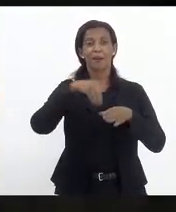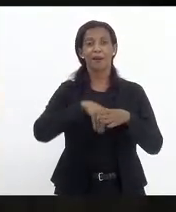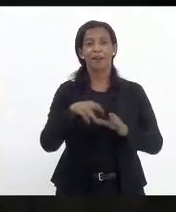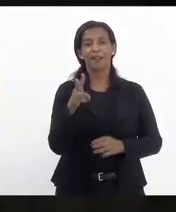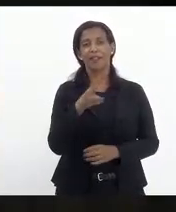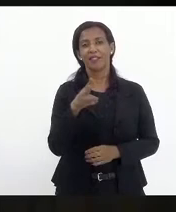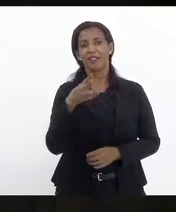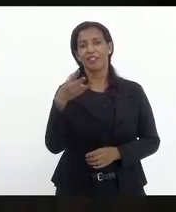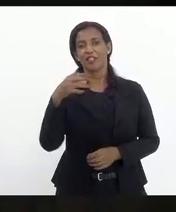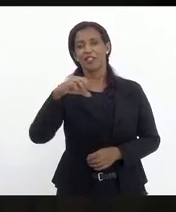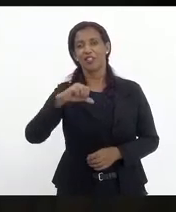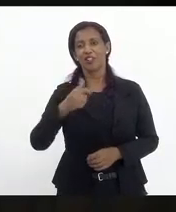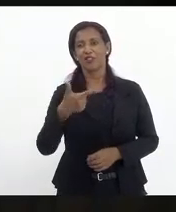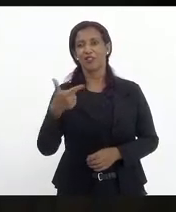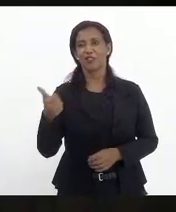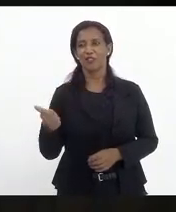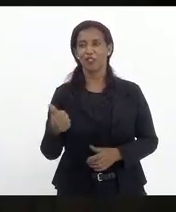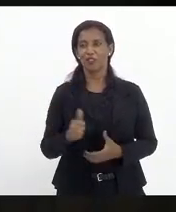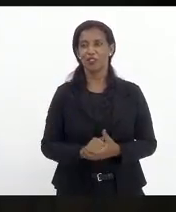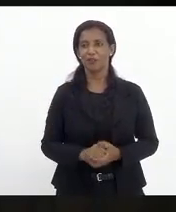3339-20, deputada.